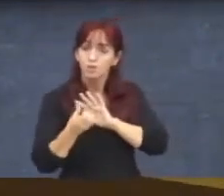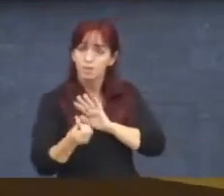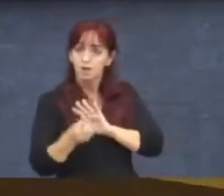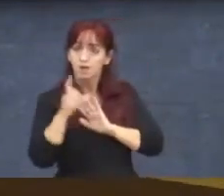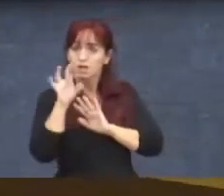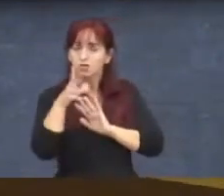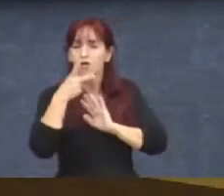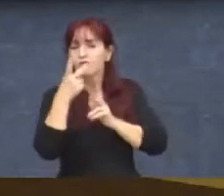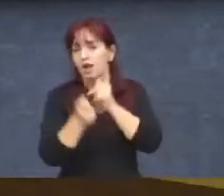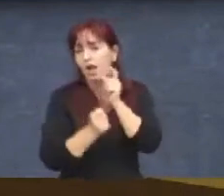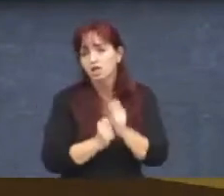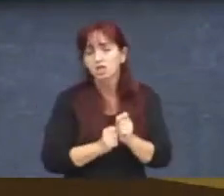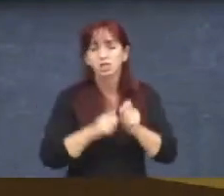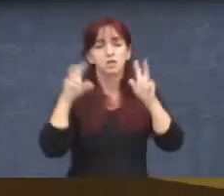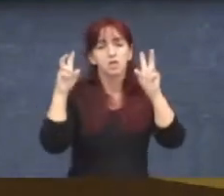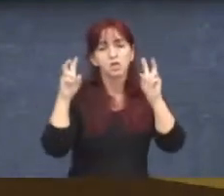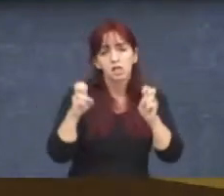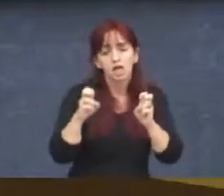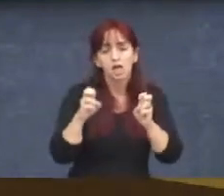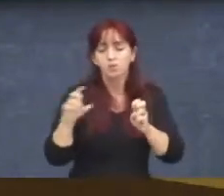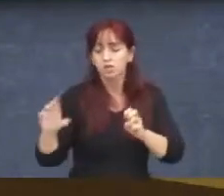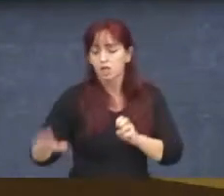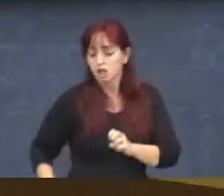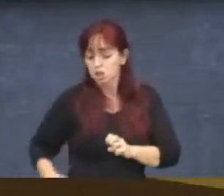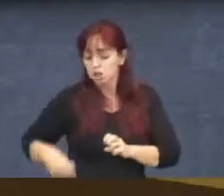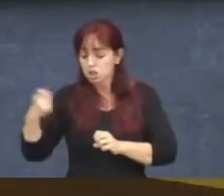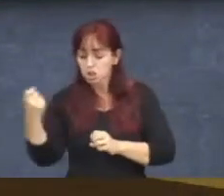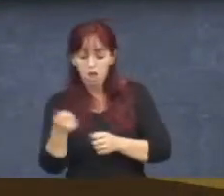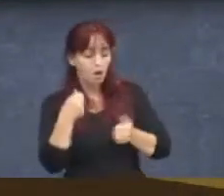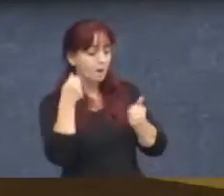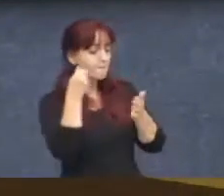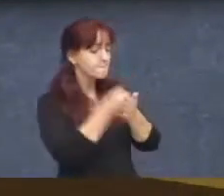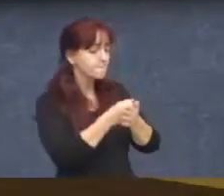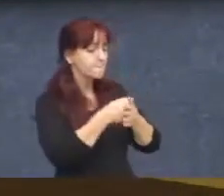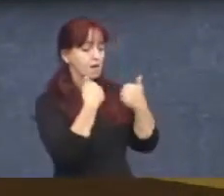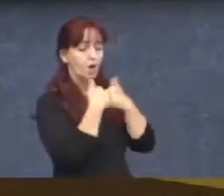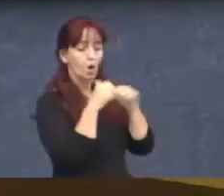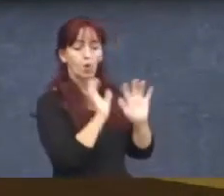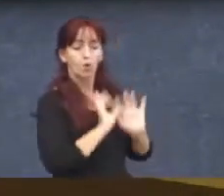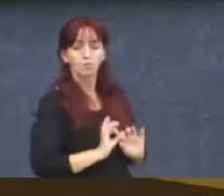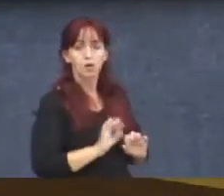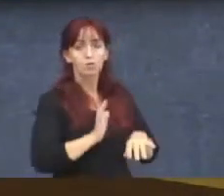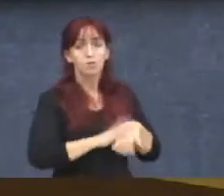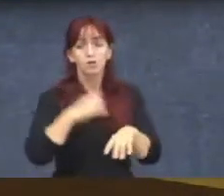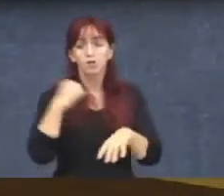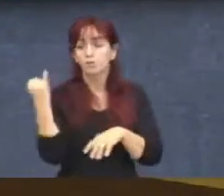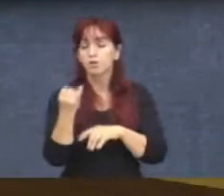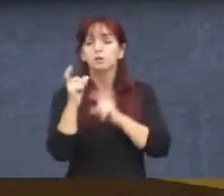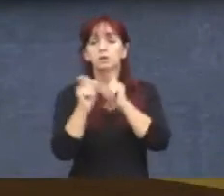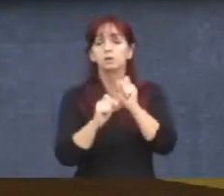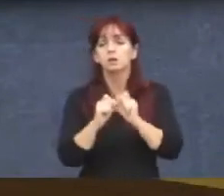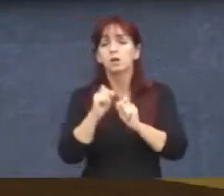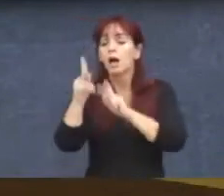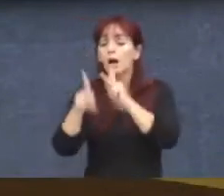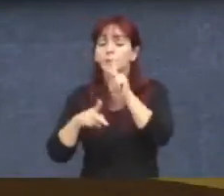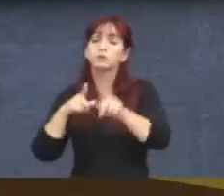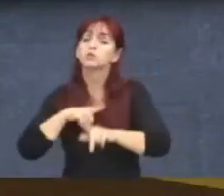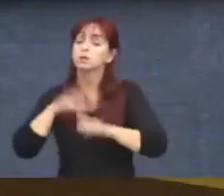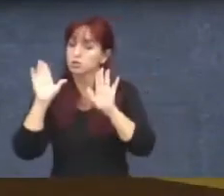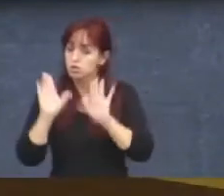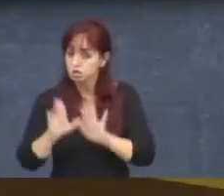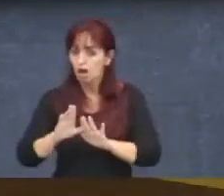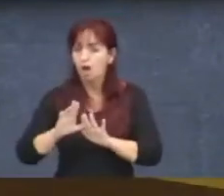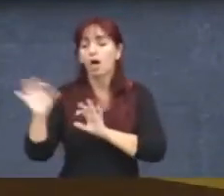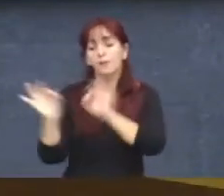falar, de fato, de tirar o dinheiro dentro do ônibus, porque esse é um aspecto fundamental. O cidadão tem que embarcar já com a